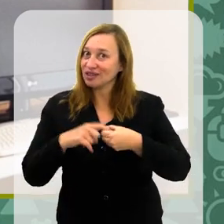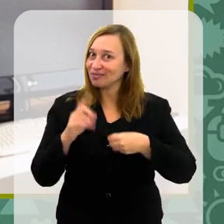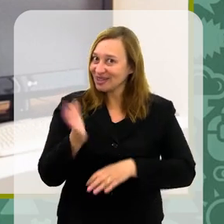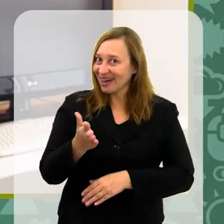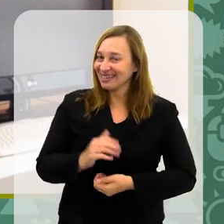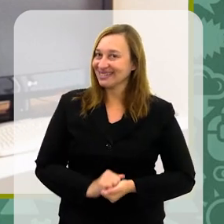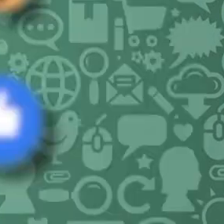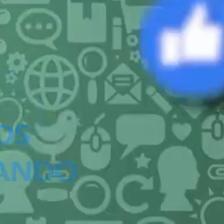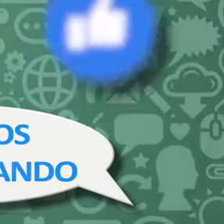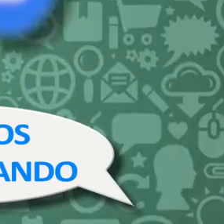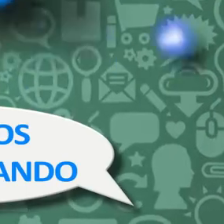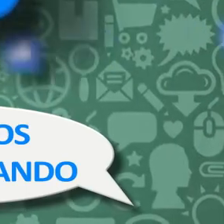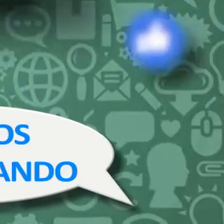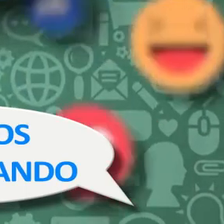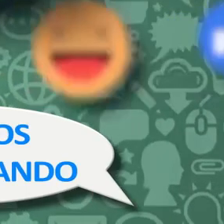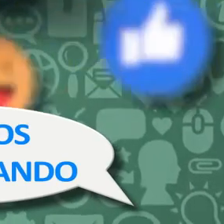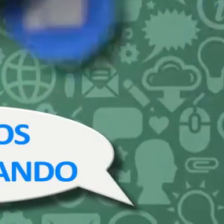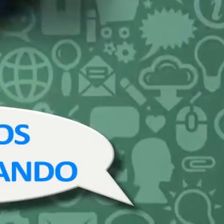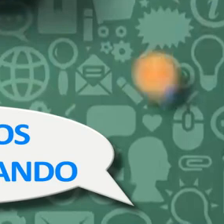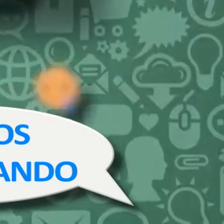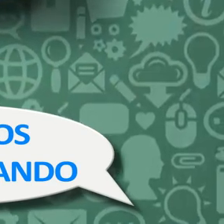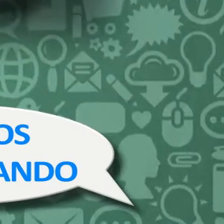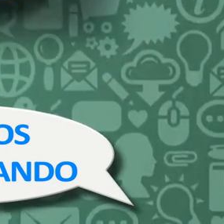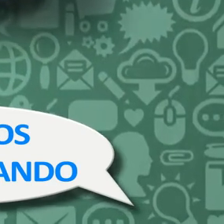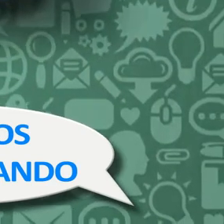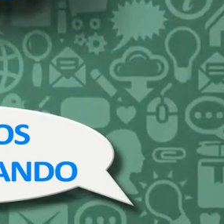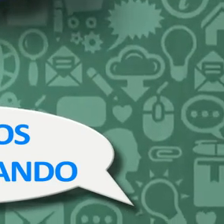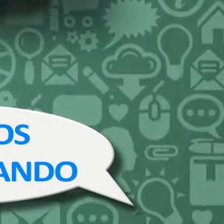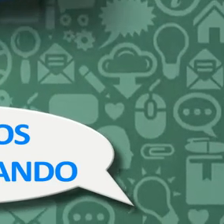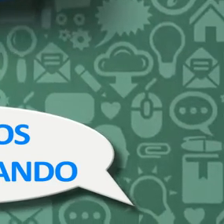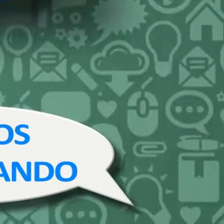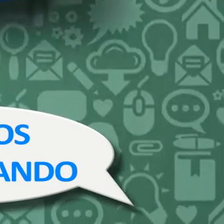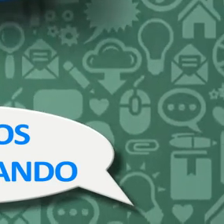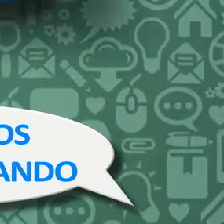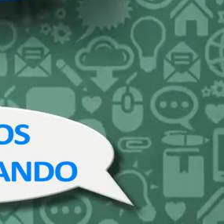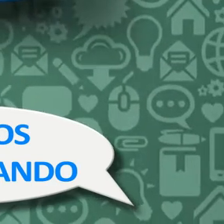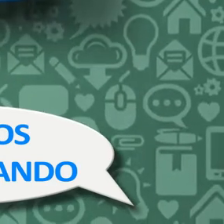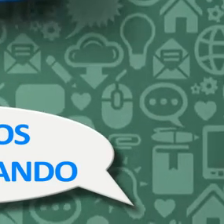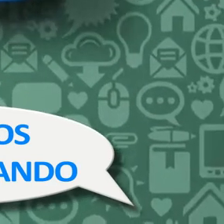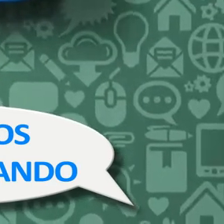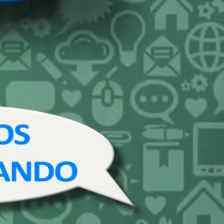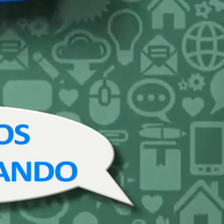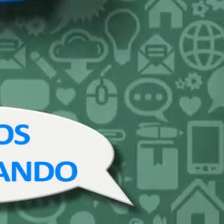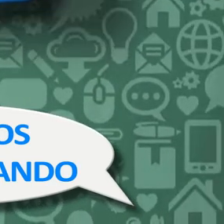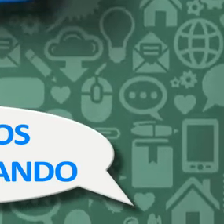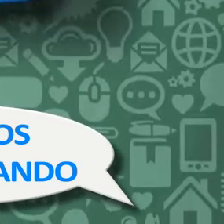não, a gente volta já já. até a Tchau. Tchau. Tchau. Tchau. Tchau. Obrigado.